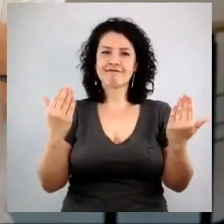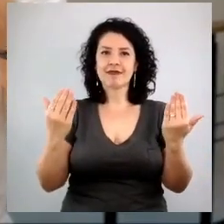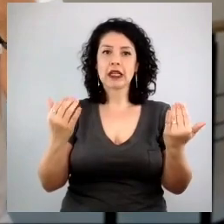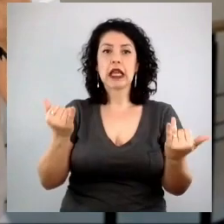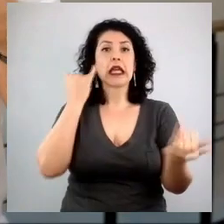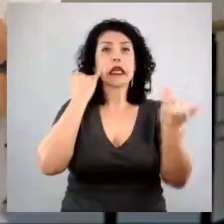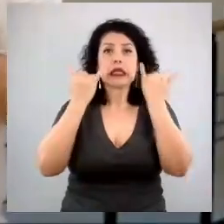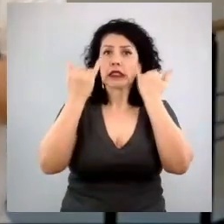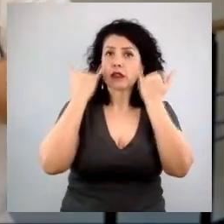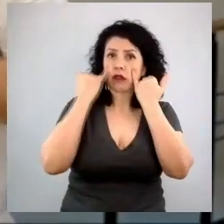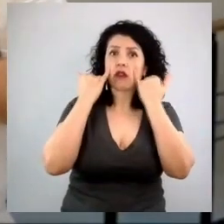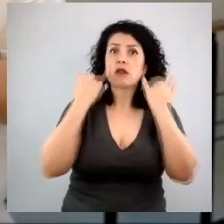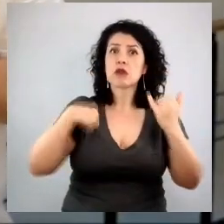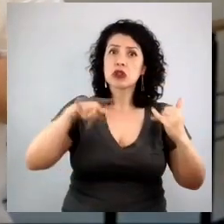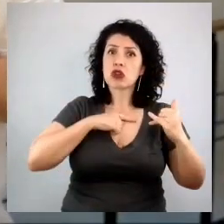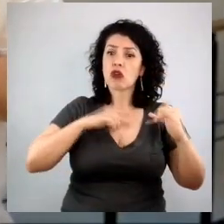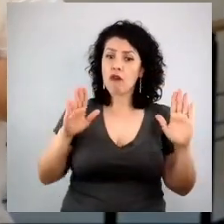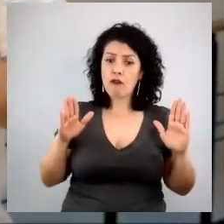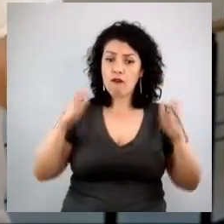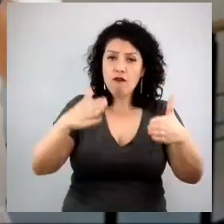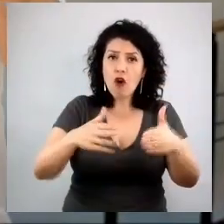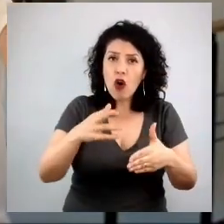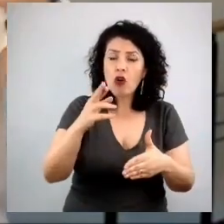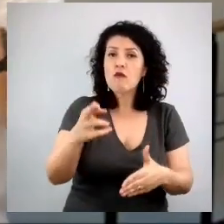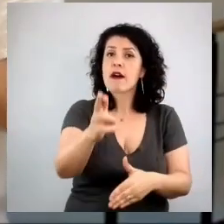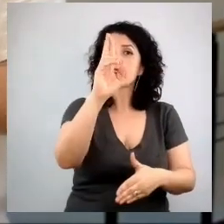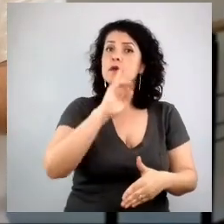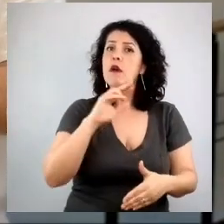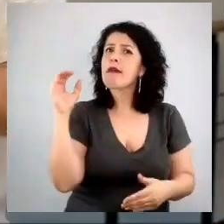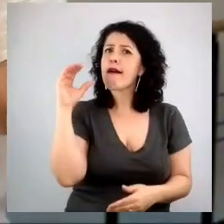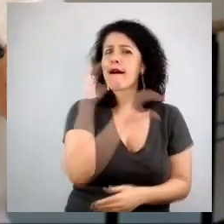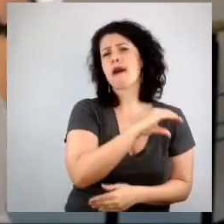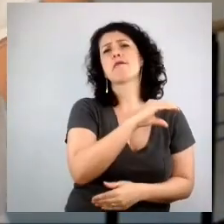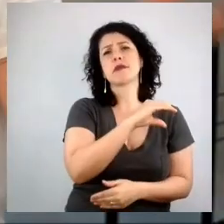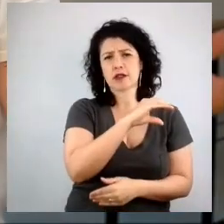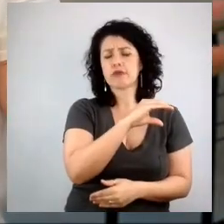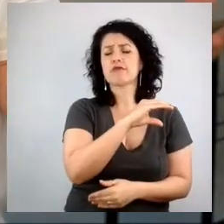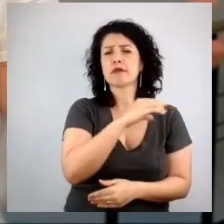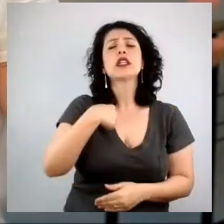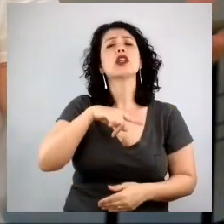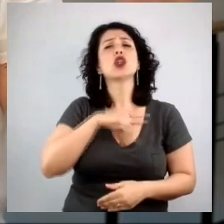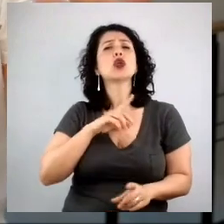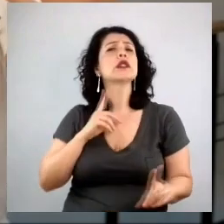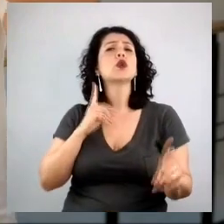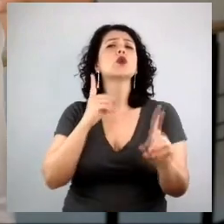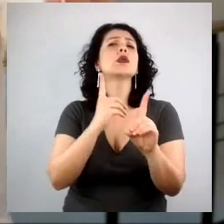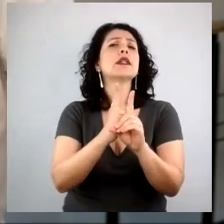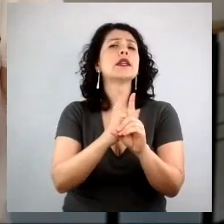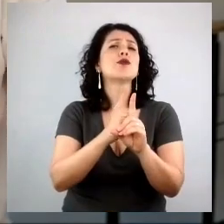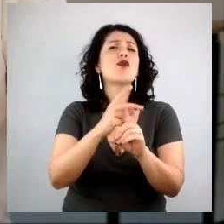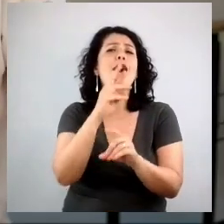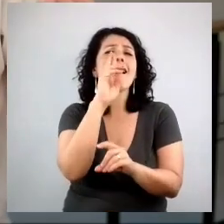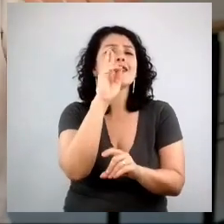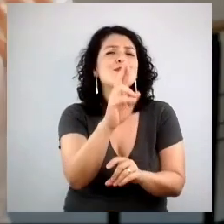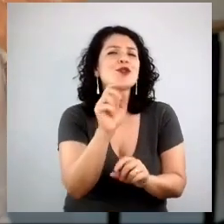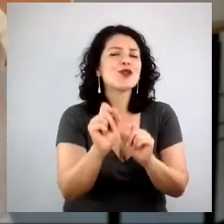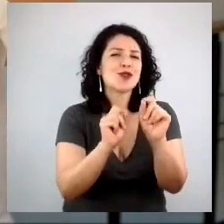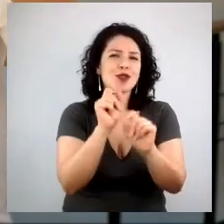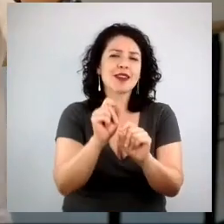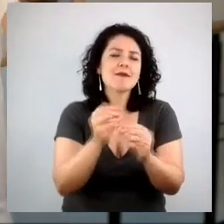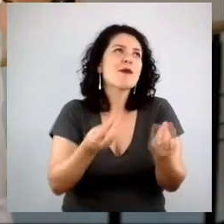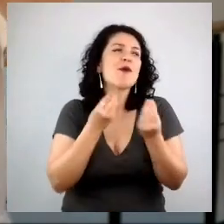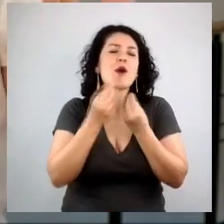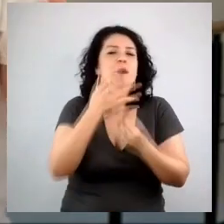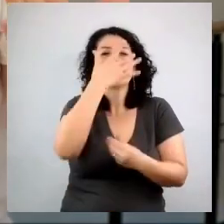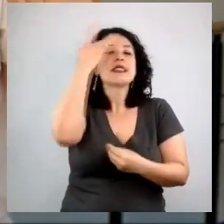muito mais rápido, e encontrando, né, aonde essas pessoas escolhem gastar o seu tempo, o que elas